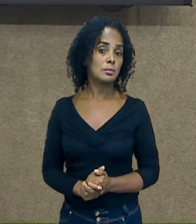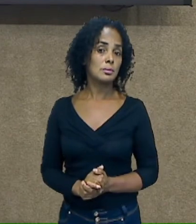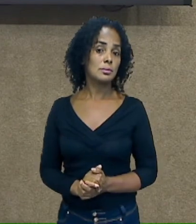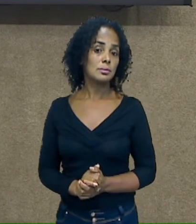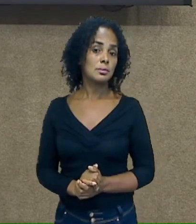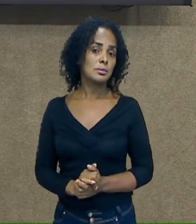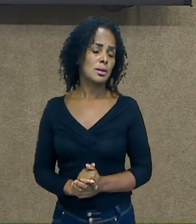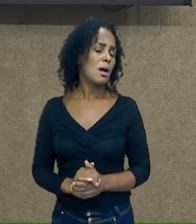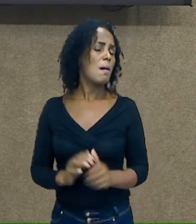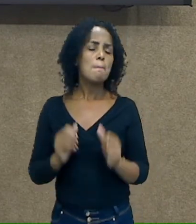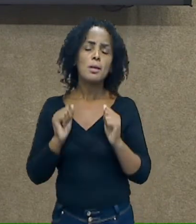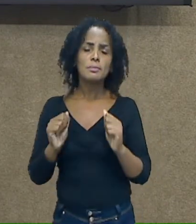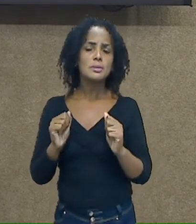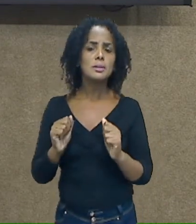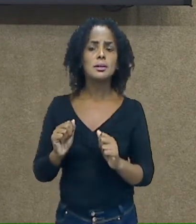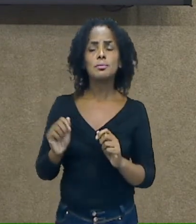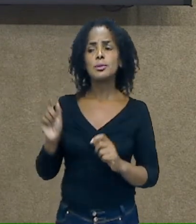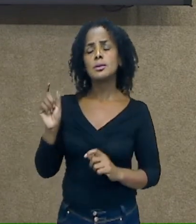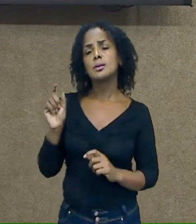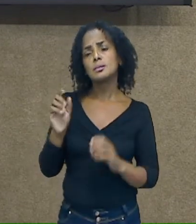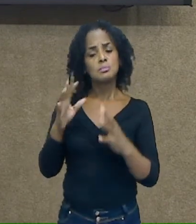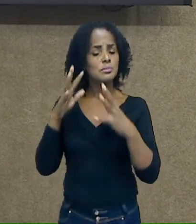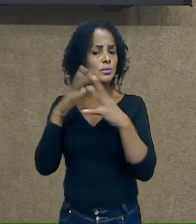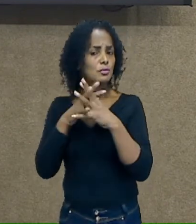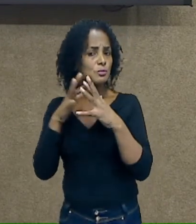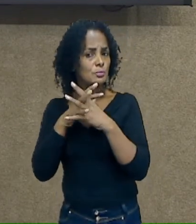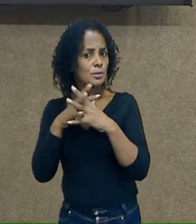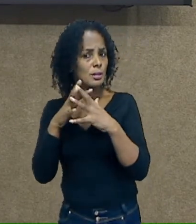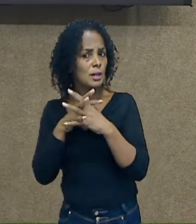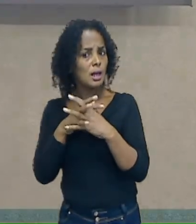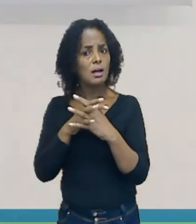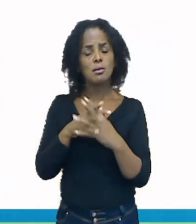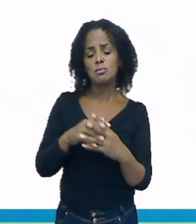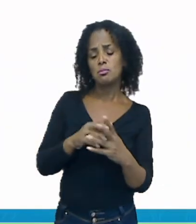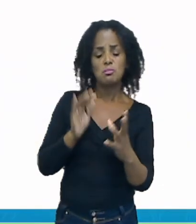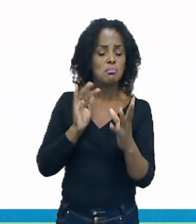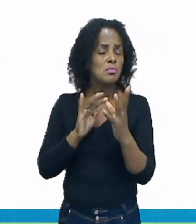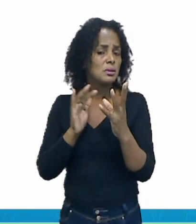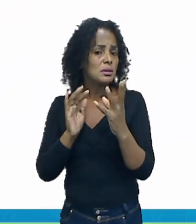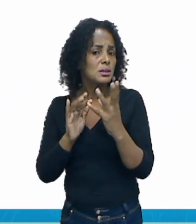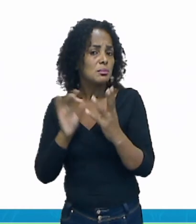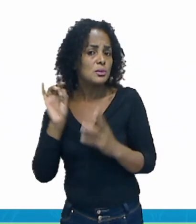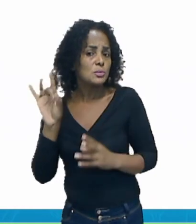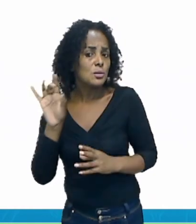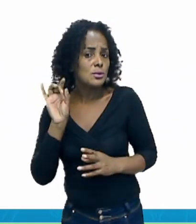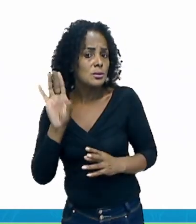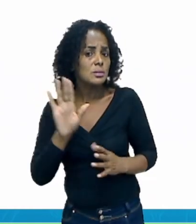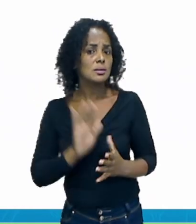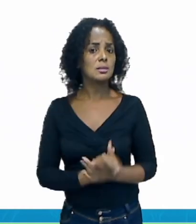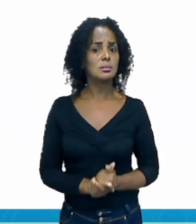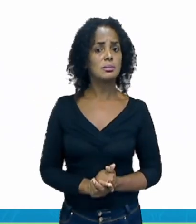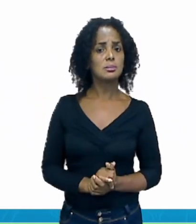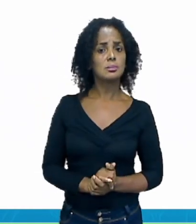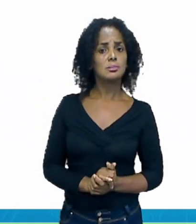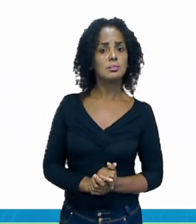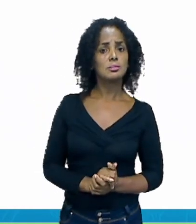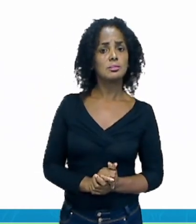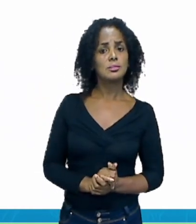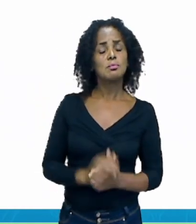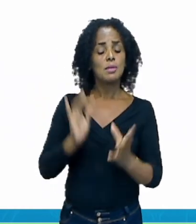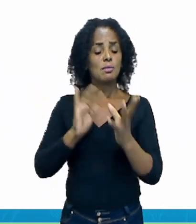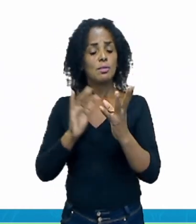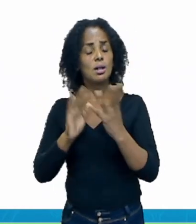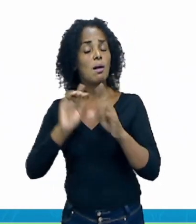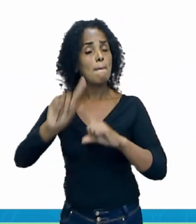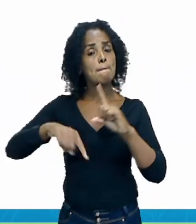simples, sozinha. Pode ser por uma consoante mais vogal, como está o exemplo. Uma vogal mais uma